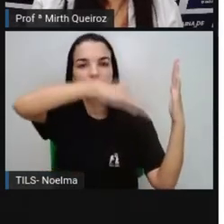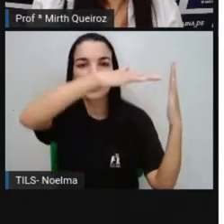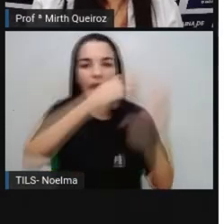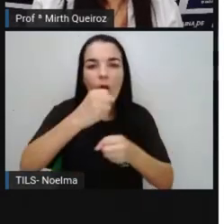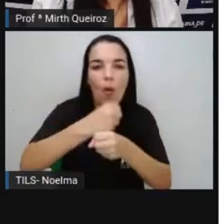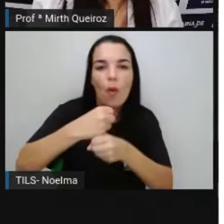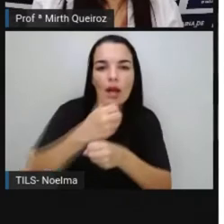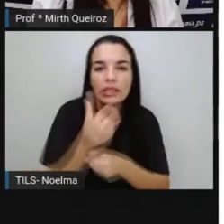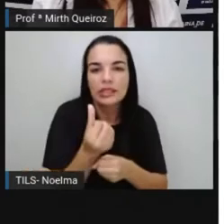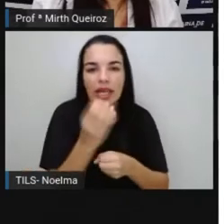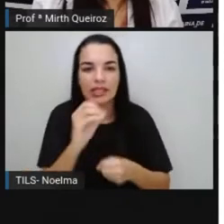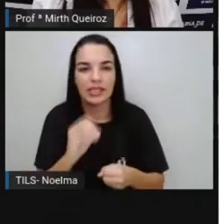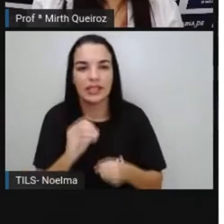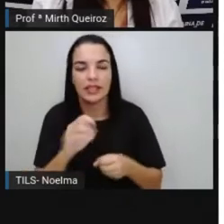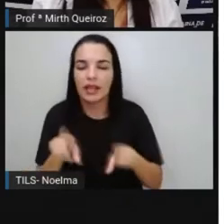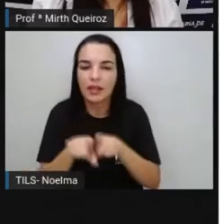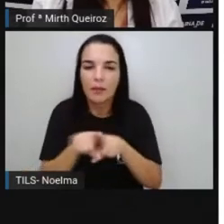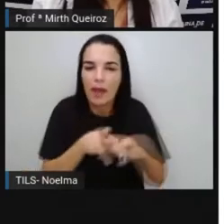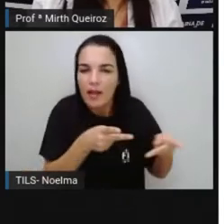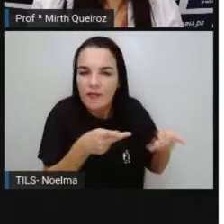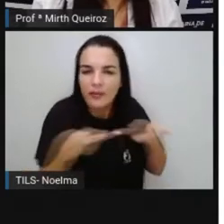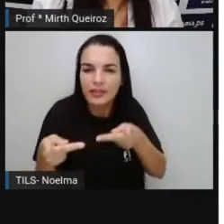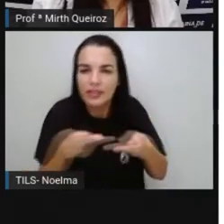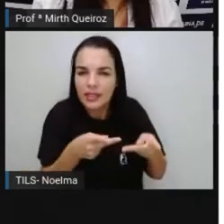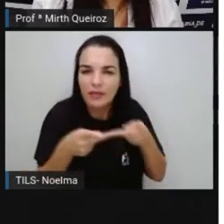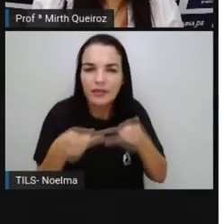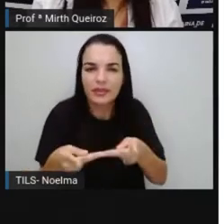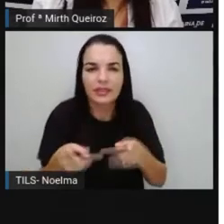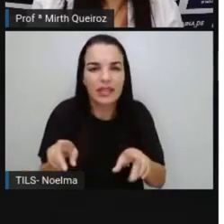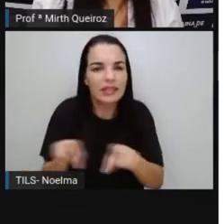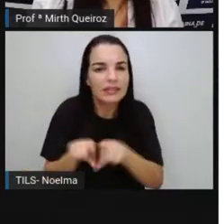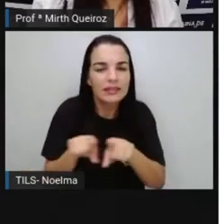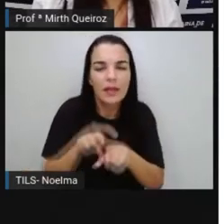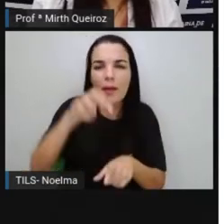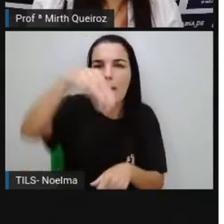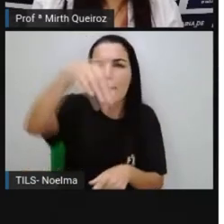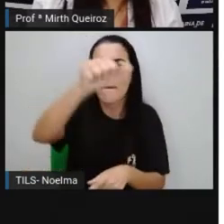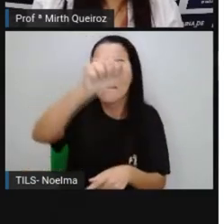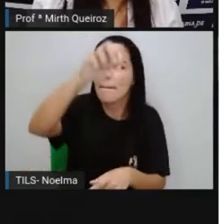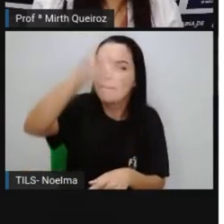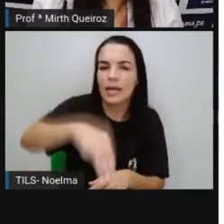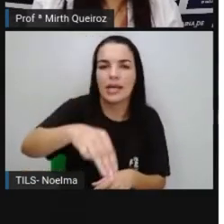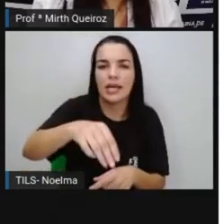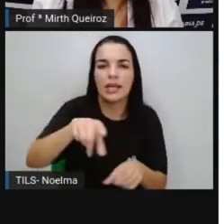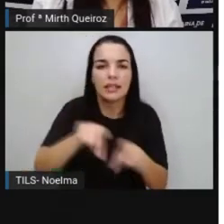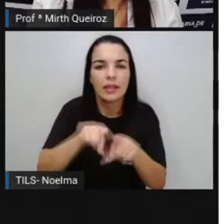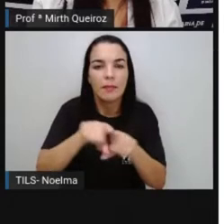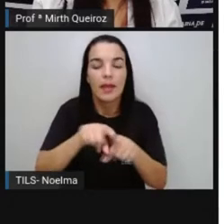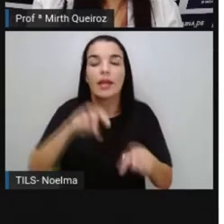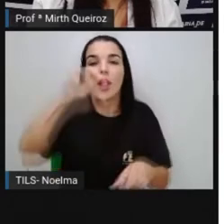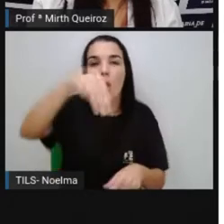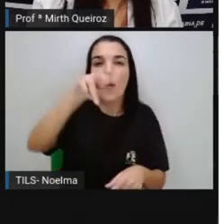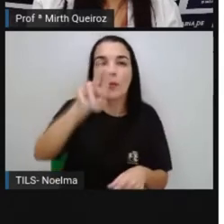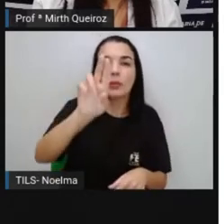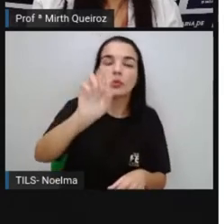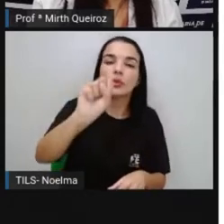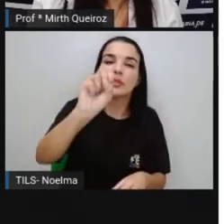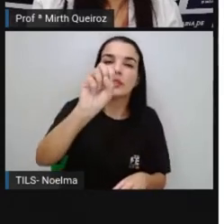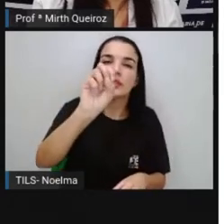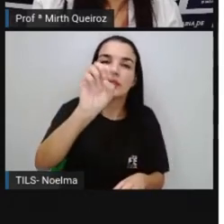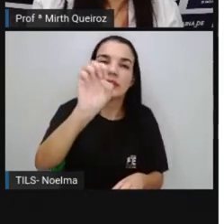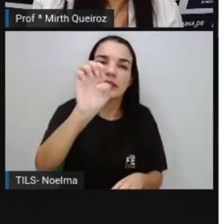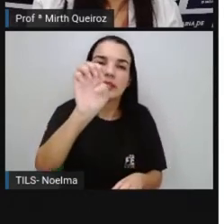e visitas constantes ao MAM e ao Museu Nacional de Belas Artes.